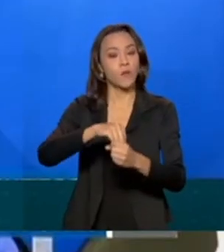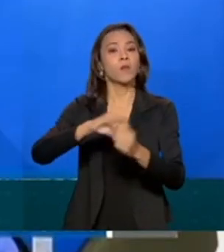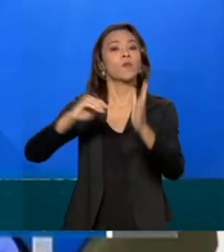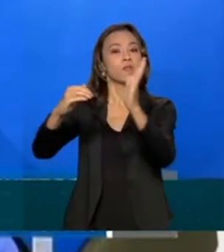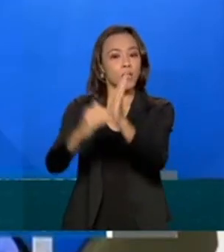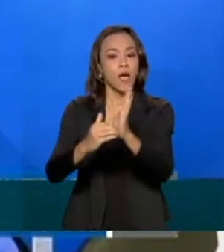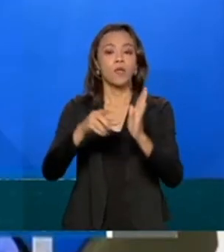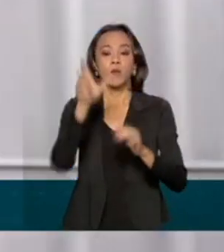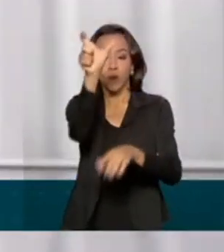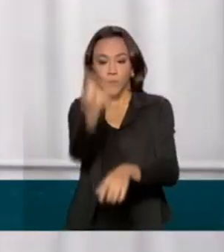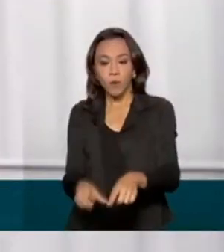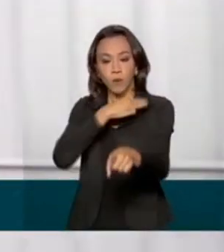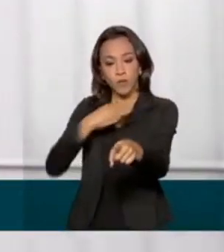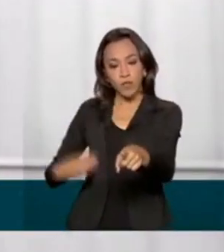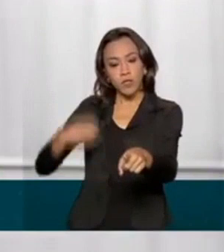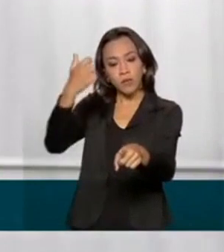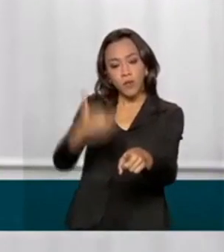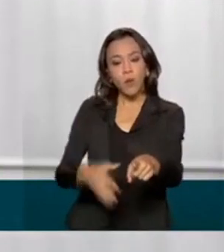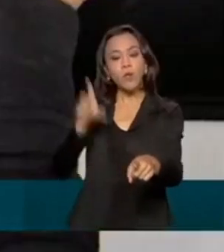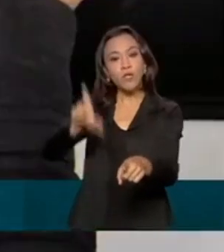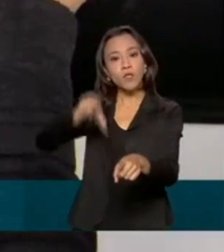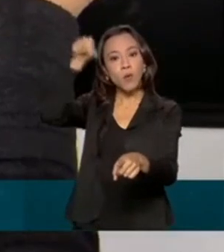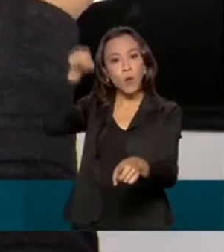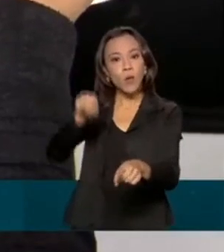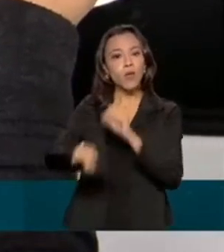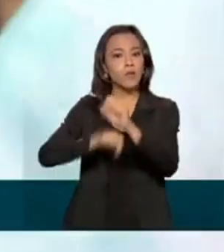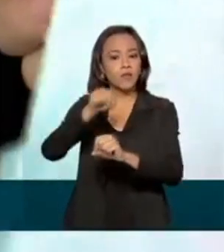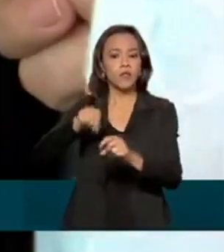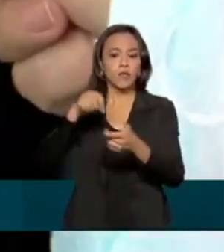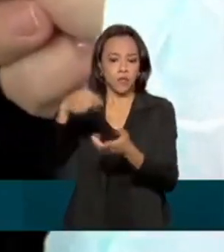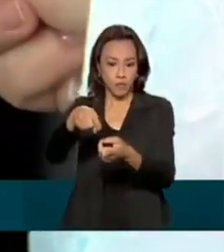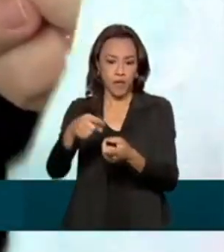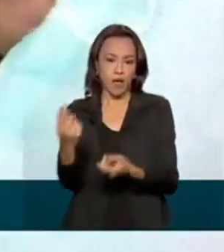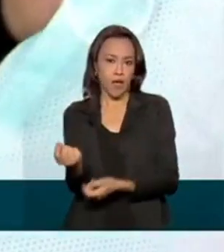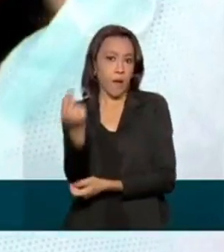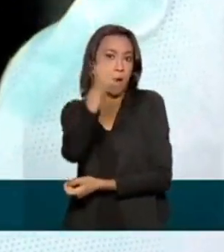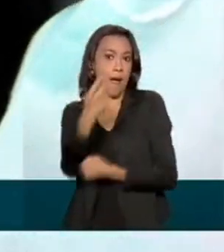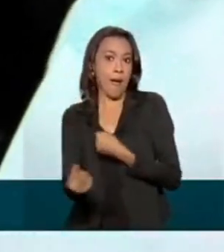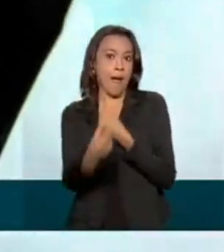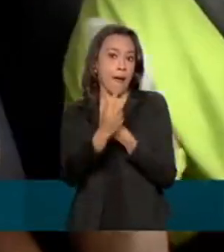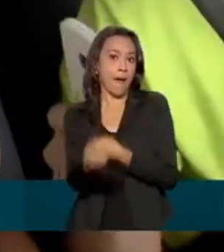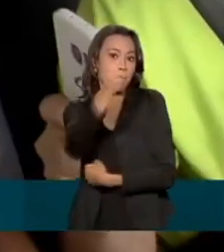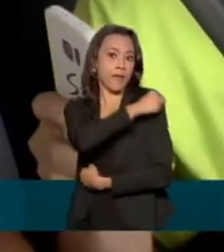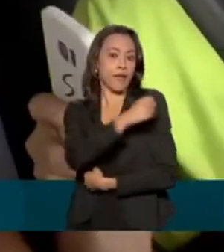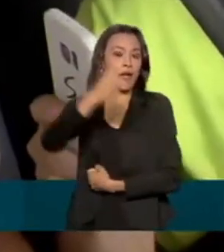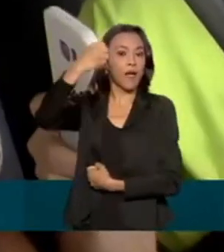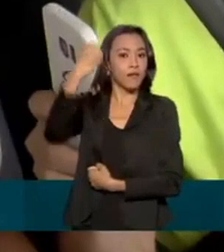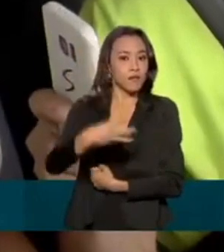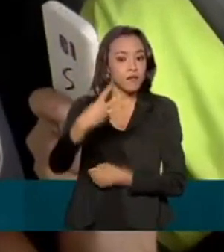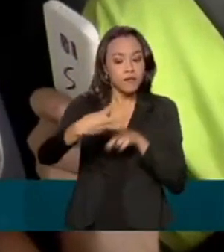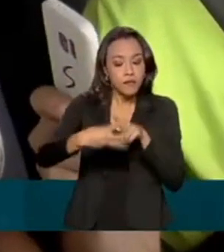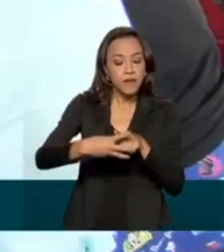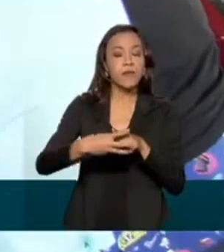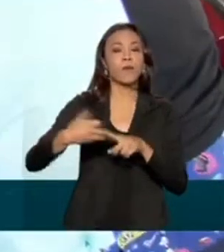ministro Queiroga anunciou a escolha do imunizante da Pfizer para a aplicação da dose de reforço em idosos com mais de 70 anos